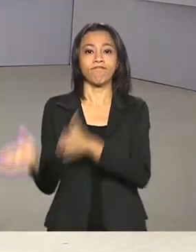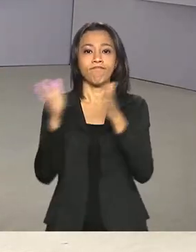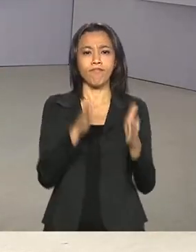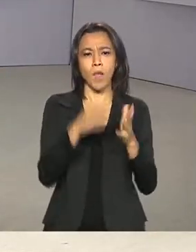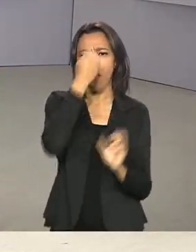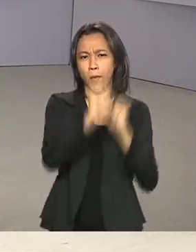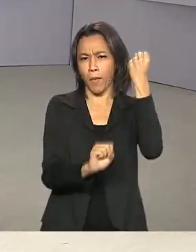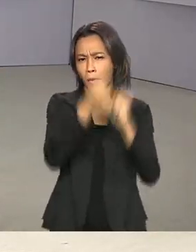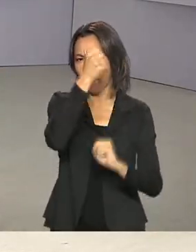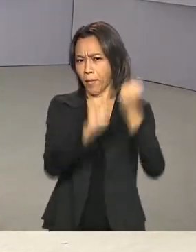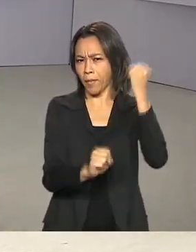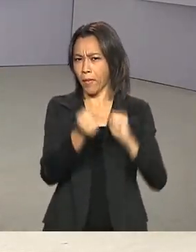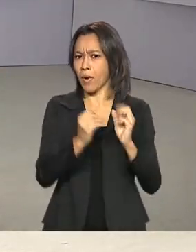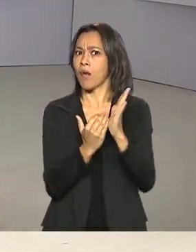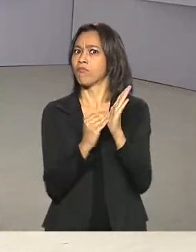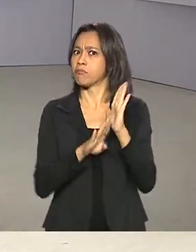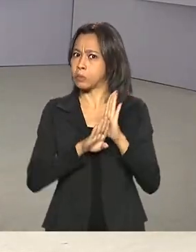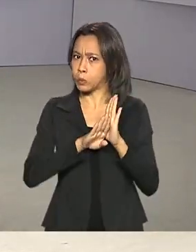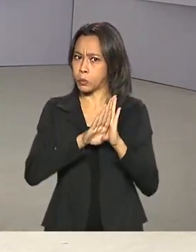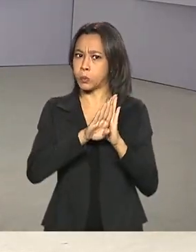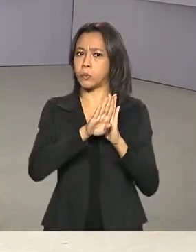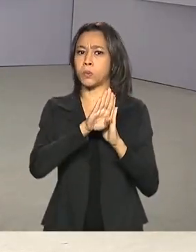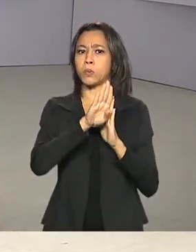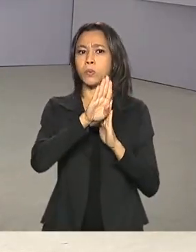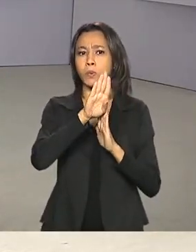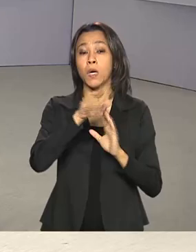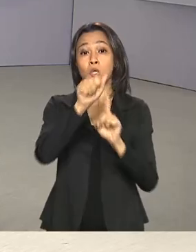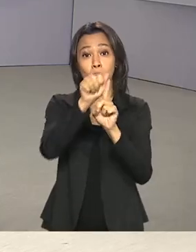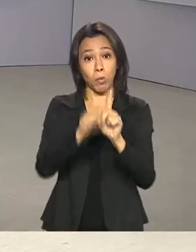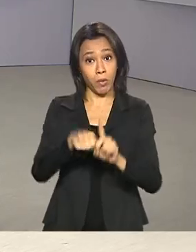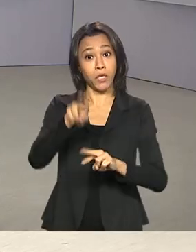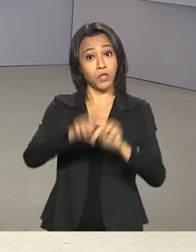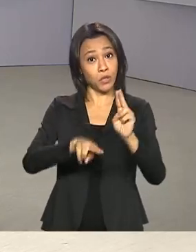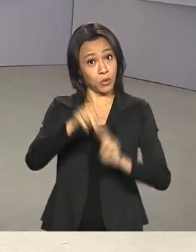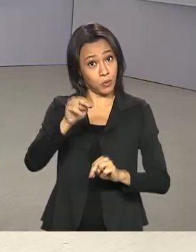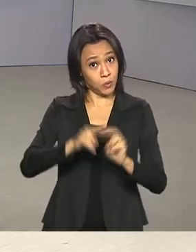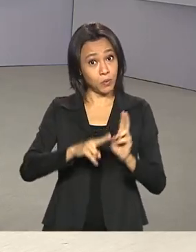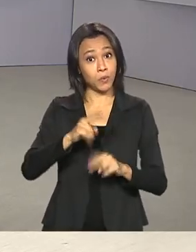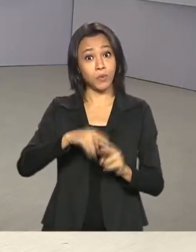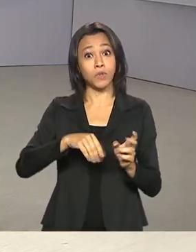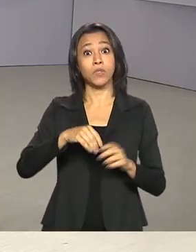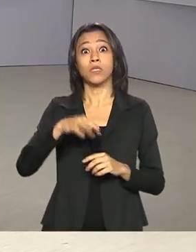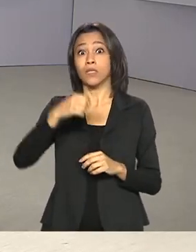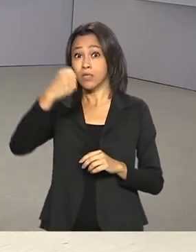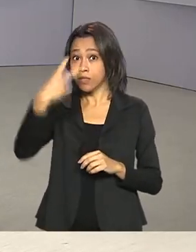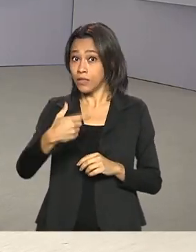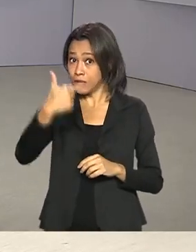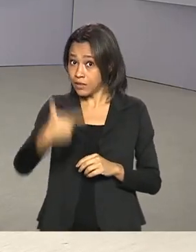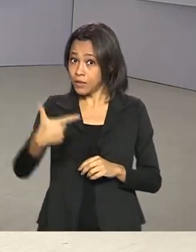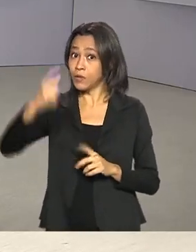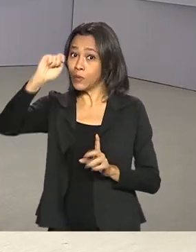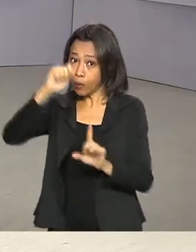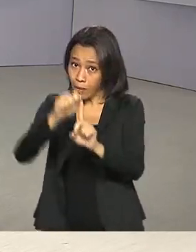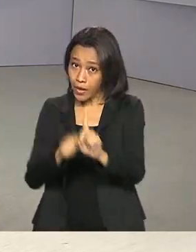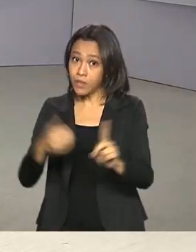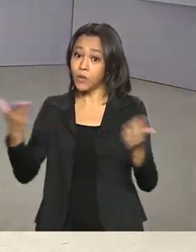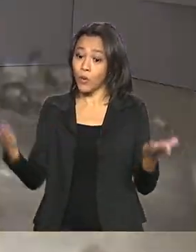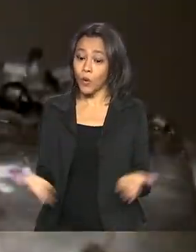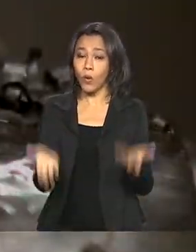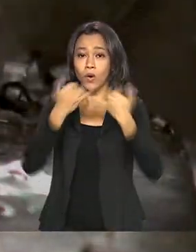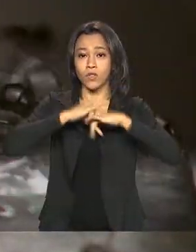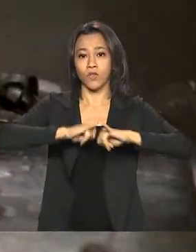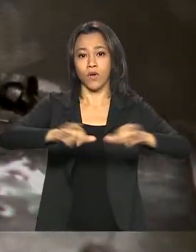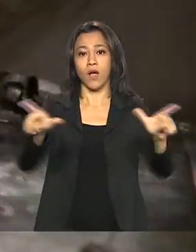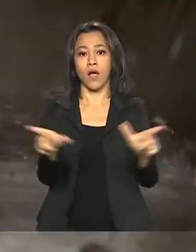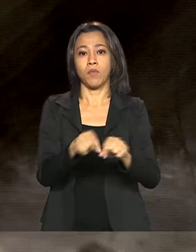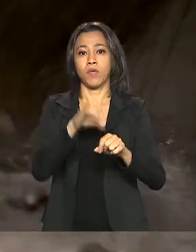industrial cresceu no mês de junho, pelo segundo mês seguido, segundo dados divulgados hoje pelo IBGE. O crescimento